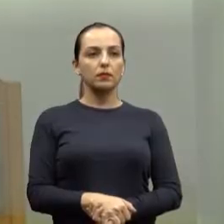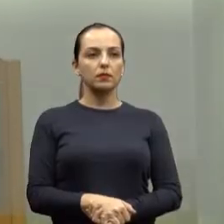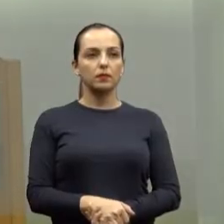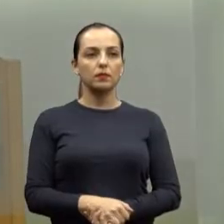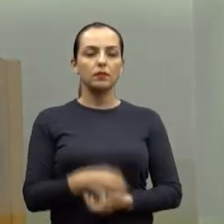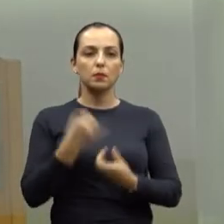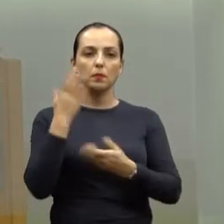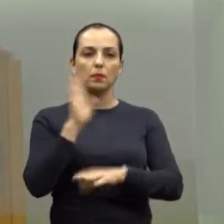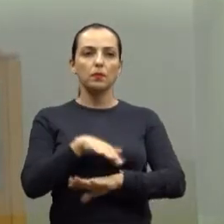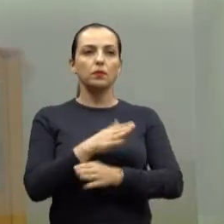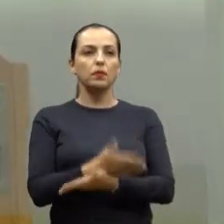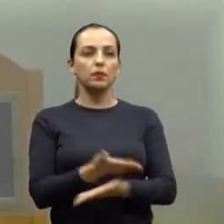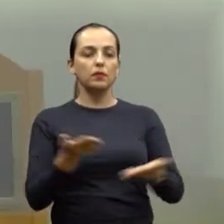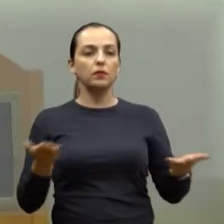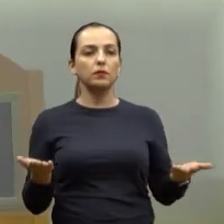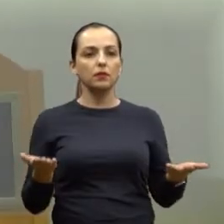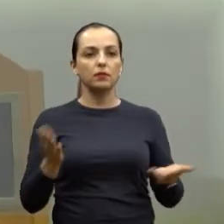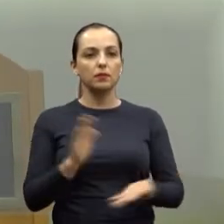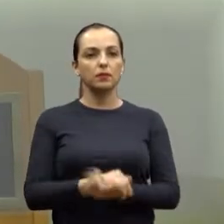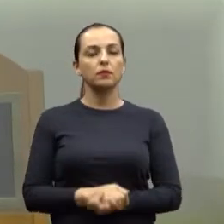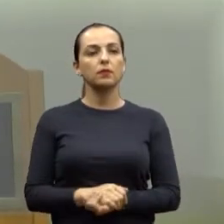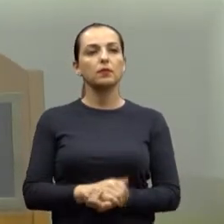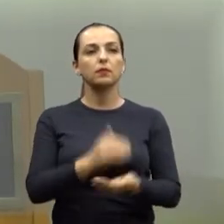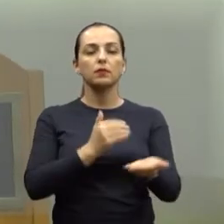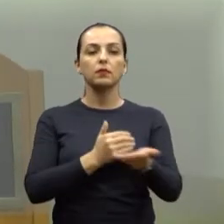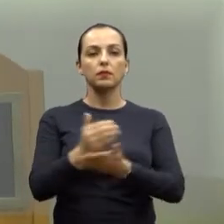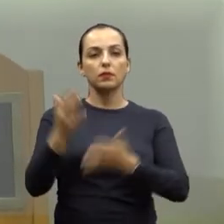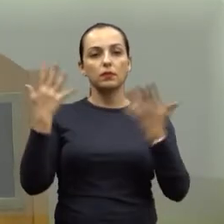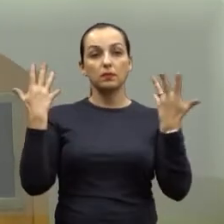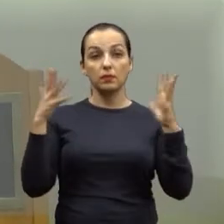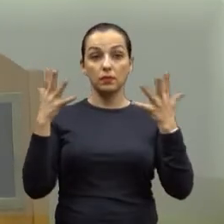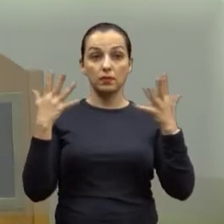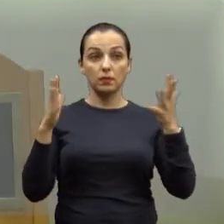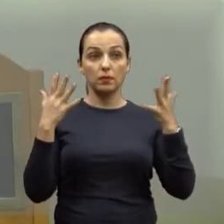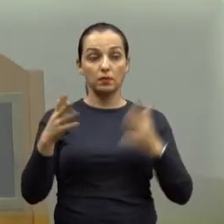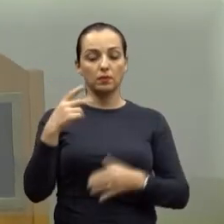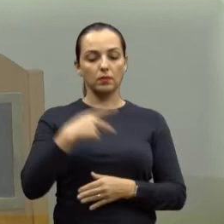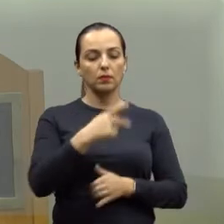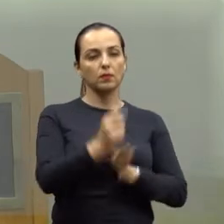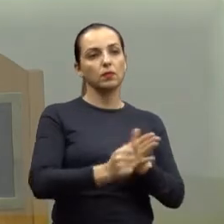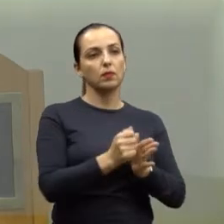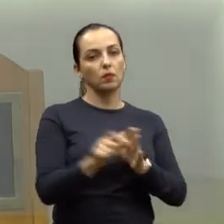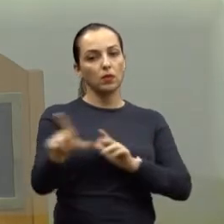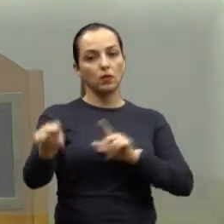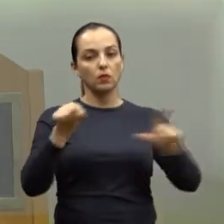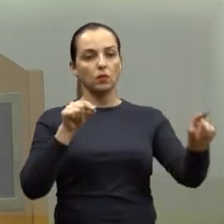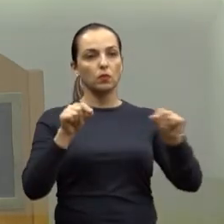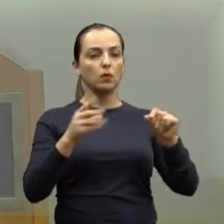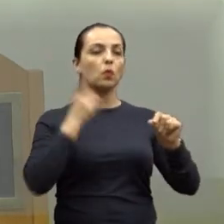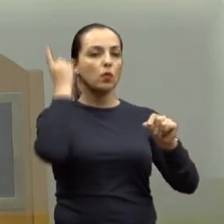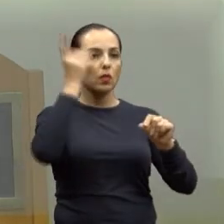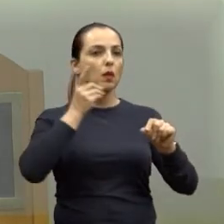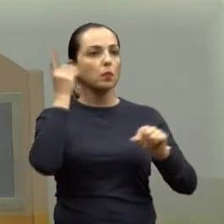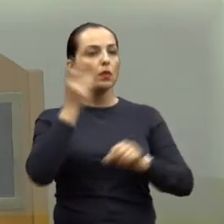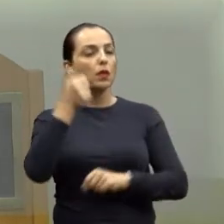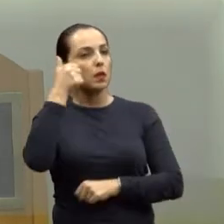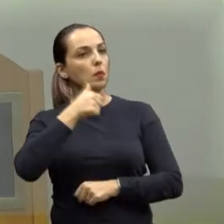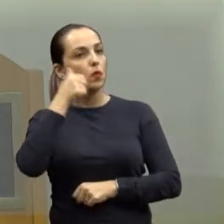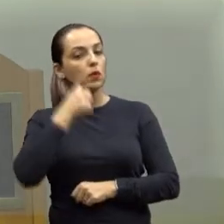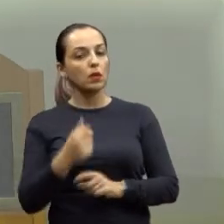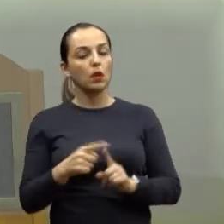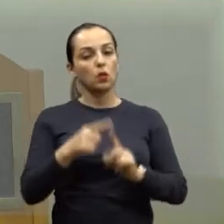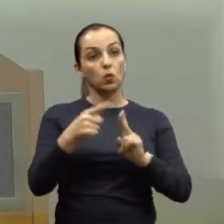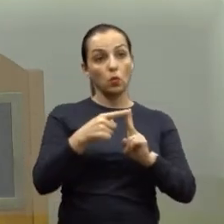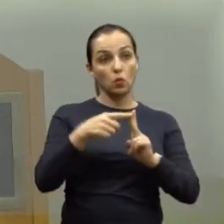Boa tarde a todos. Eu quero começar parabenizando a Araraquara por ter eleito duas deputadas mulheres, a